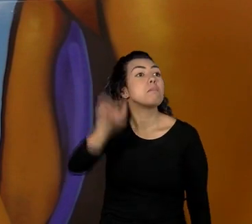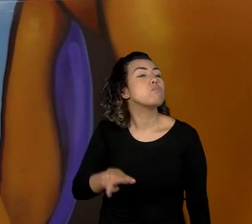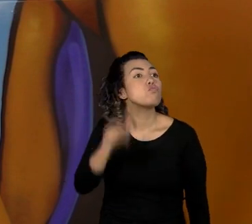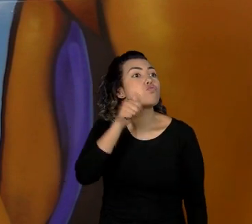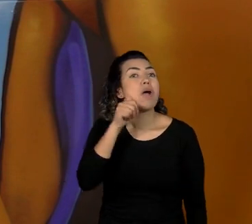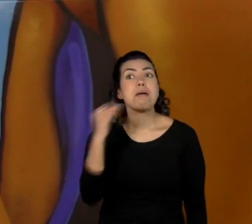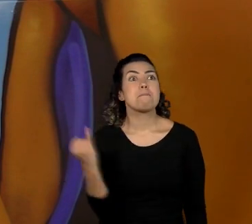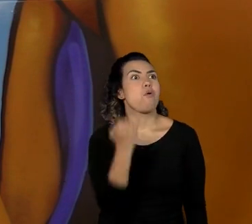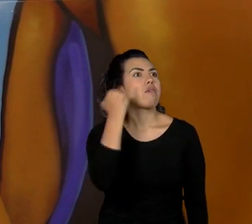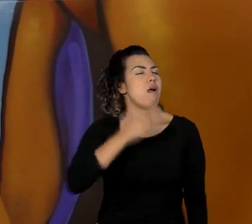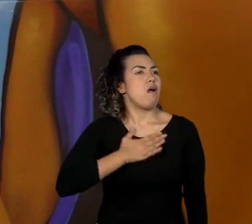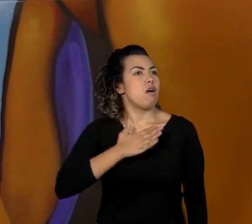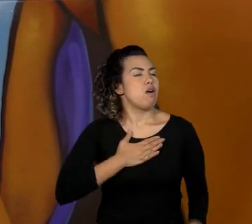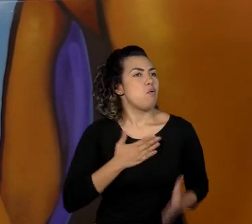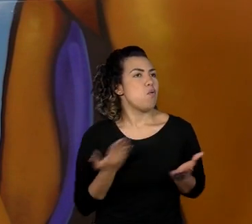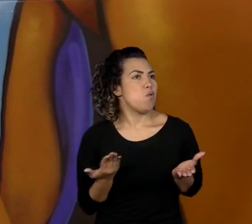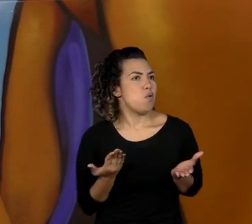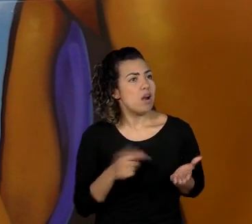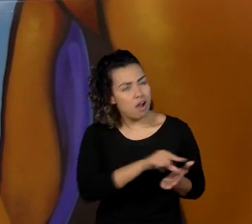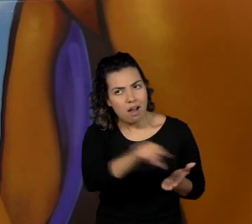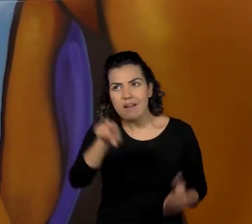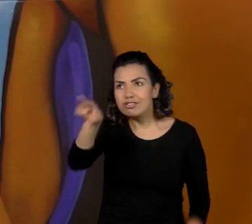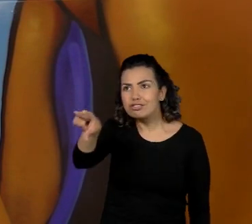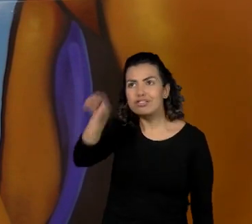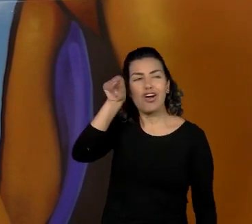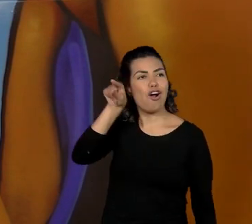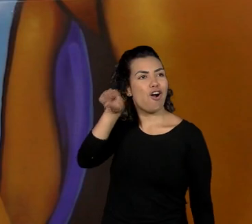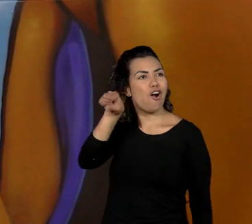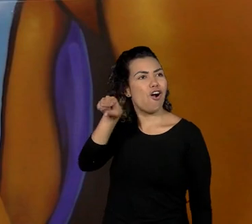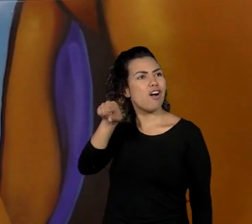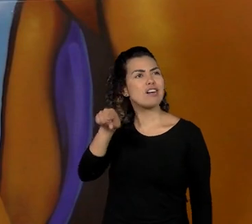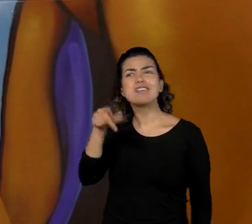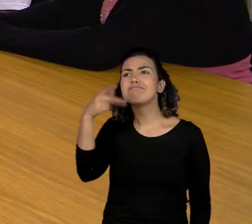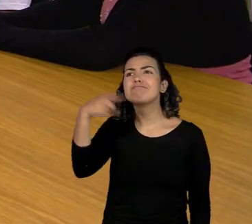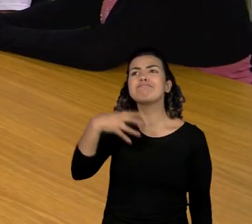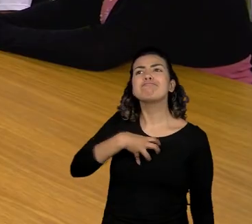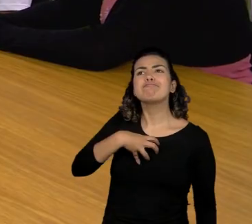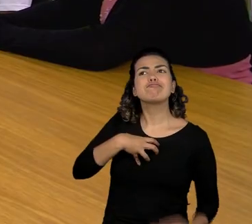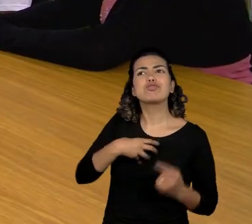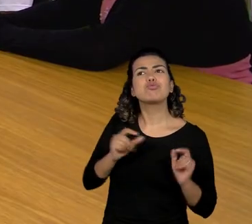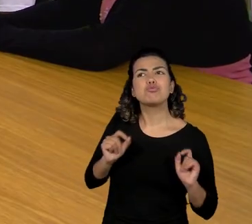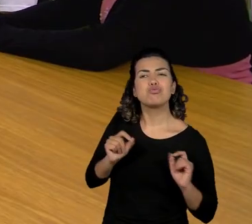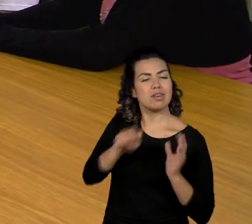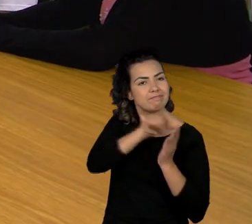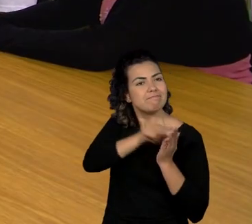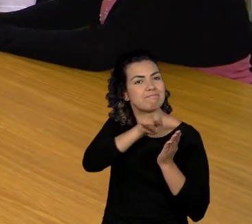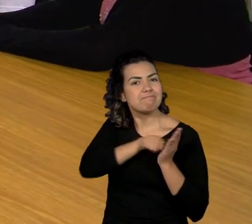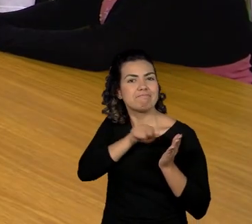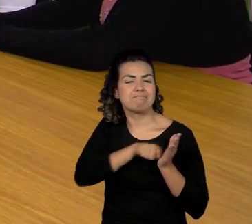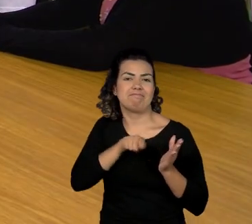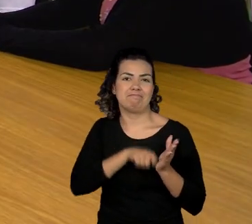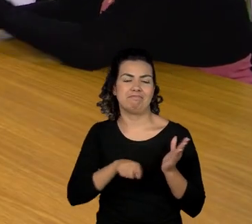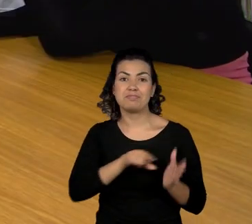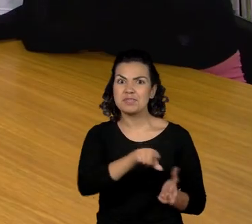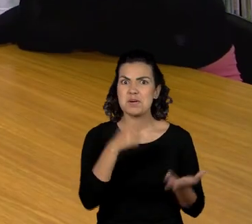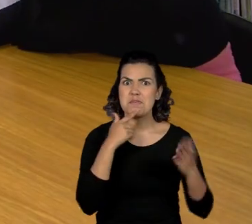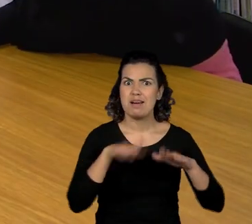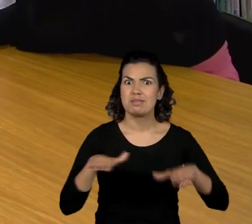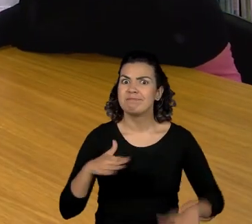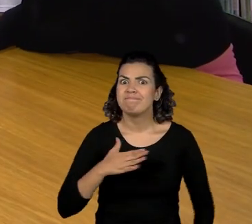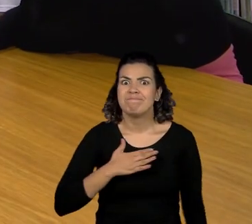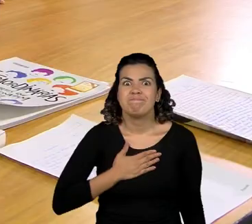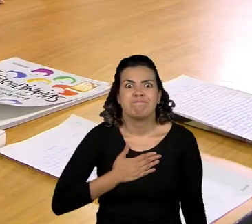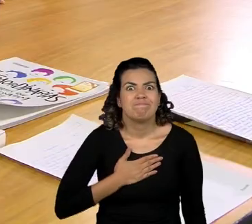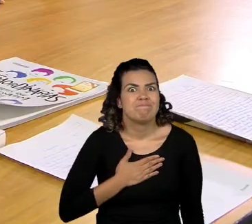para eles e aí sim eles escolheram e pensaram qual o significado. Os alunos ficaram encantados ao